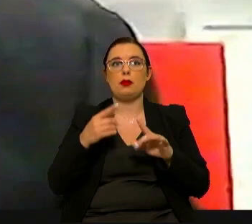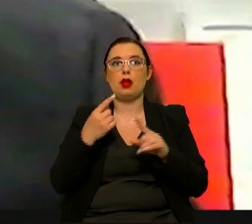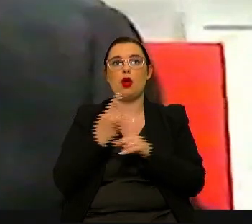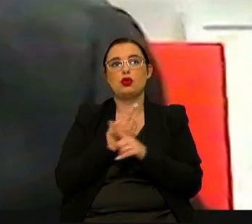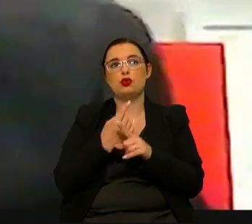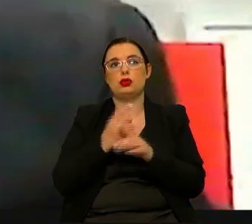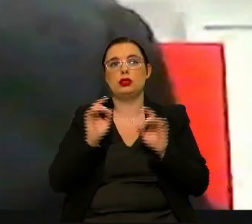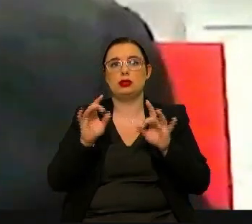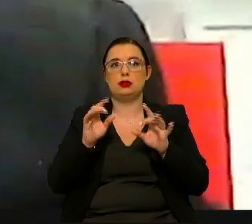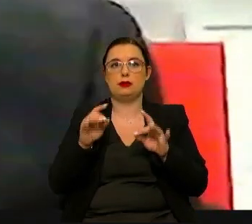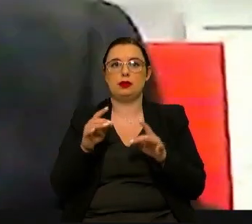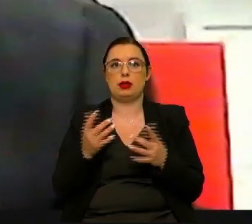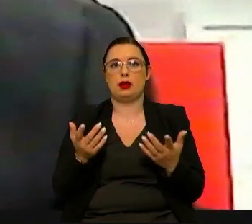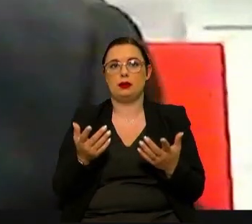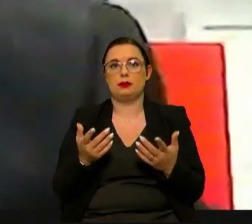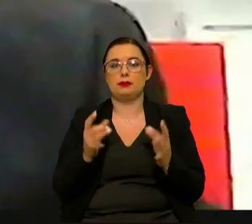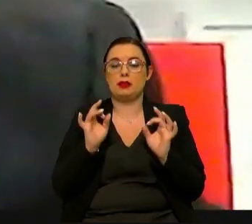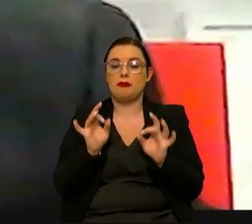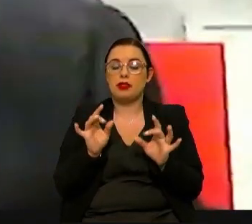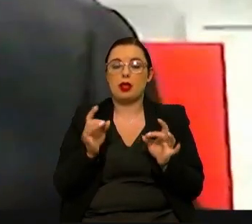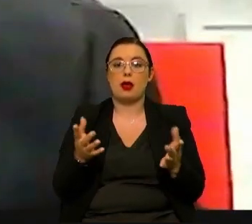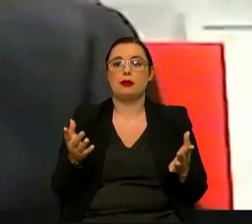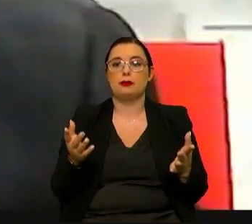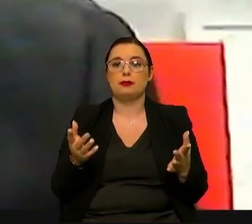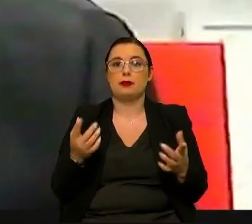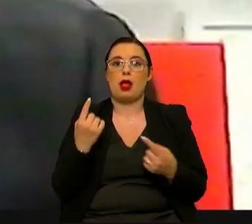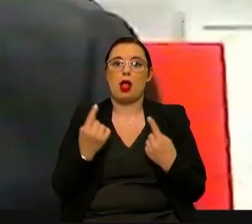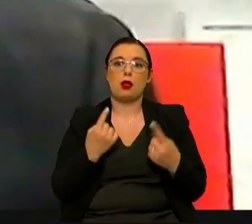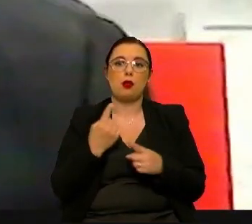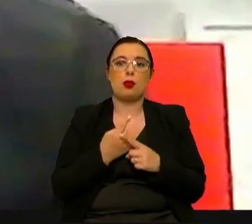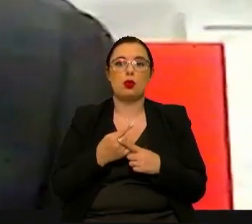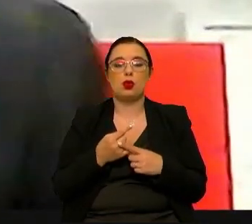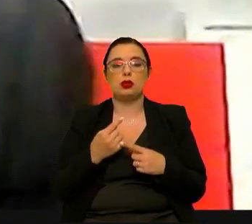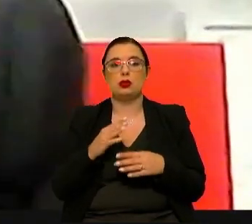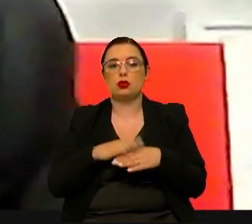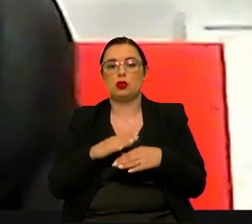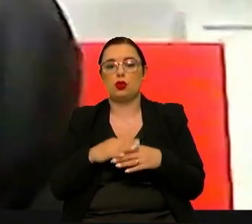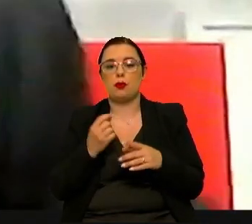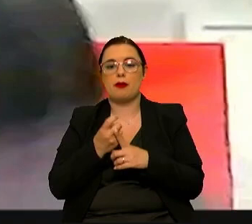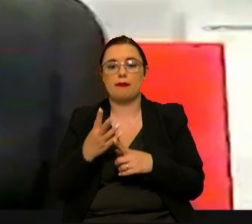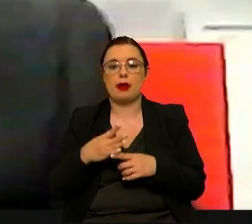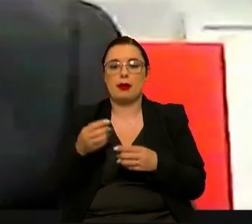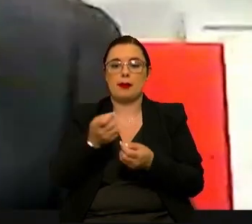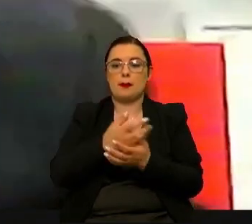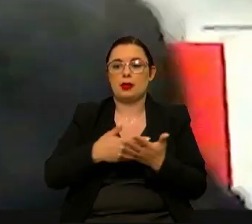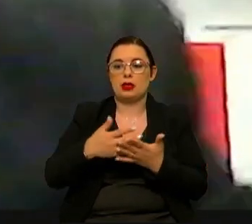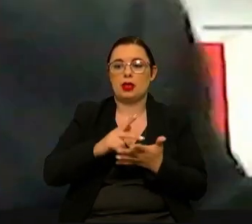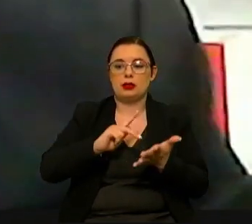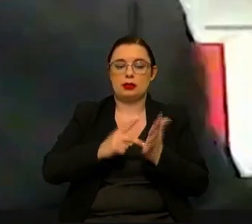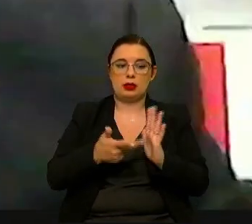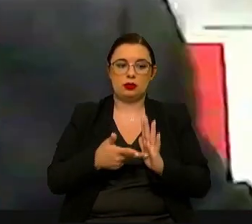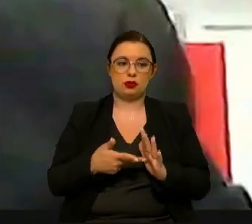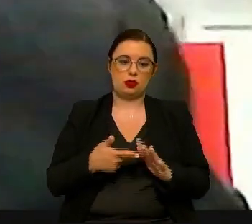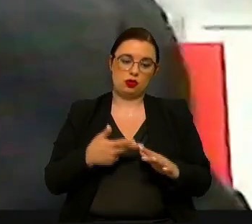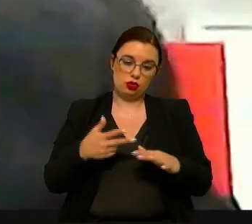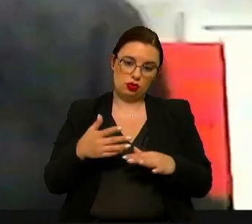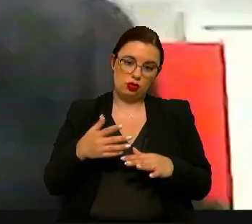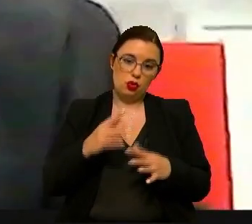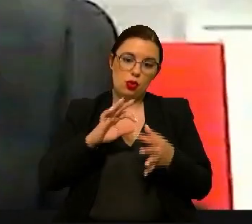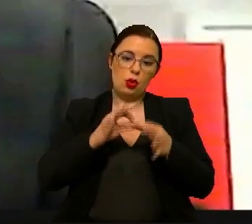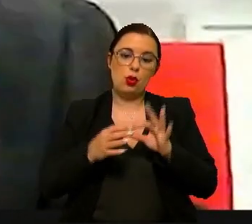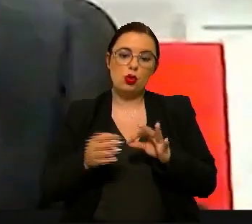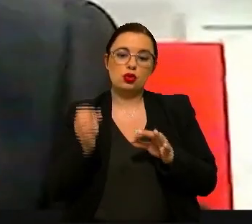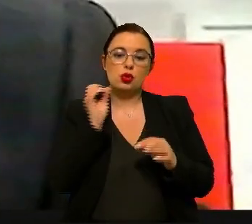do disparate, ou seja, evitar que algo por alguma razão, seja de mercado, seja tecnológica, não faça sentido